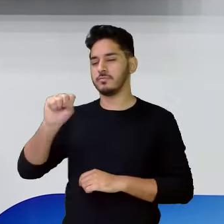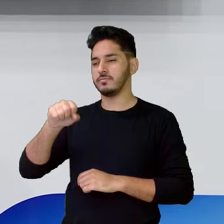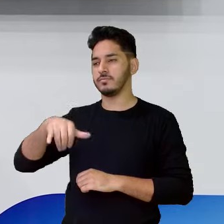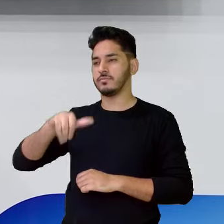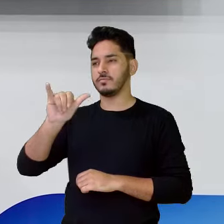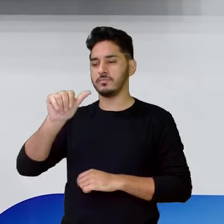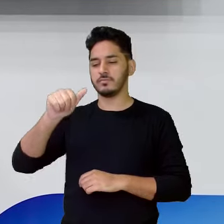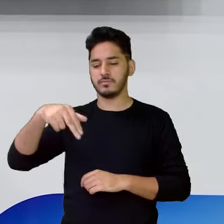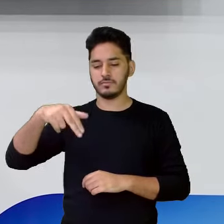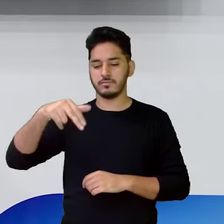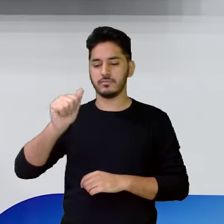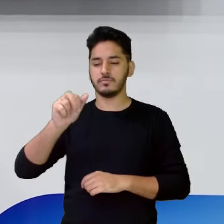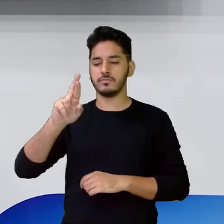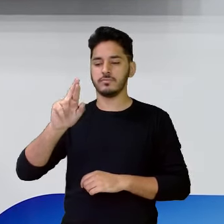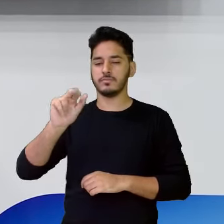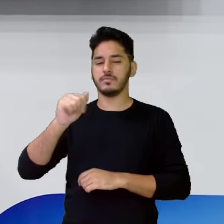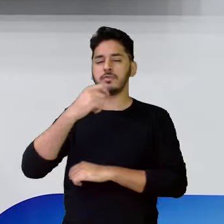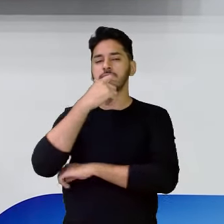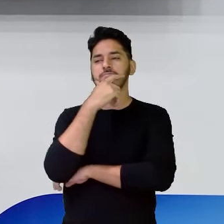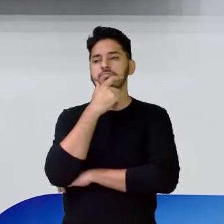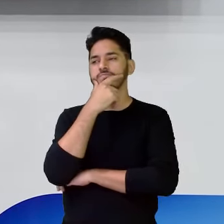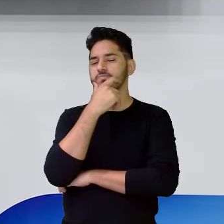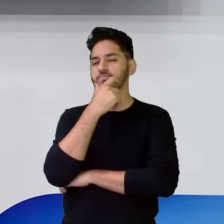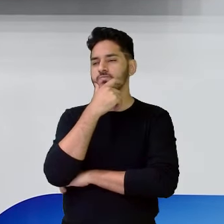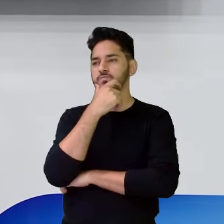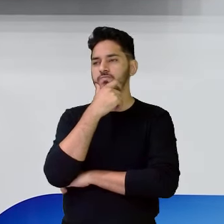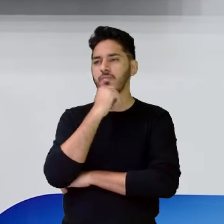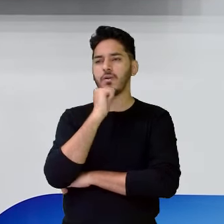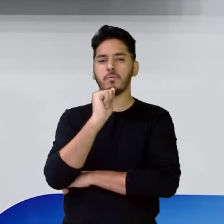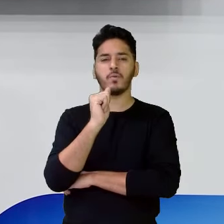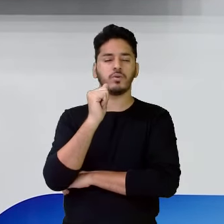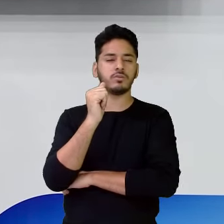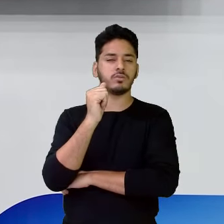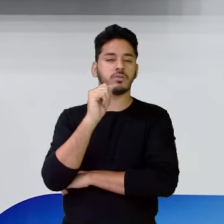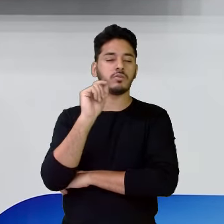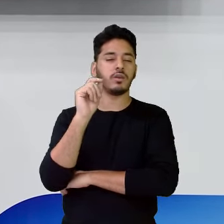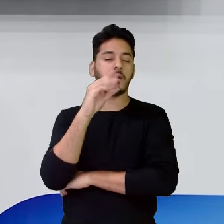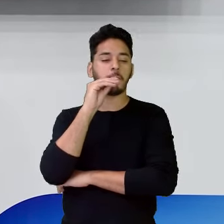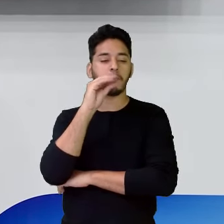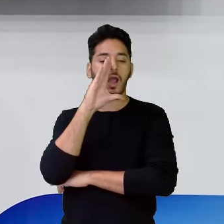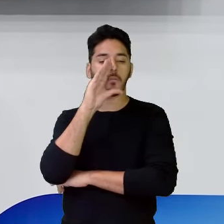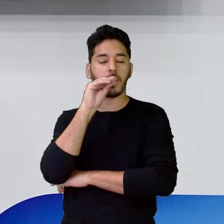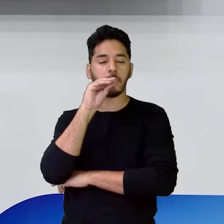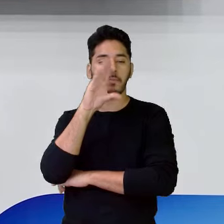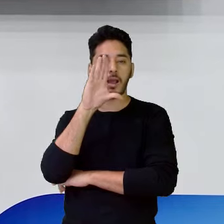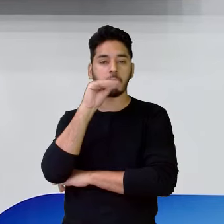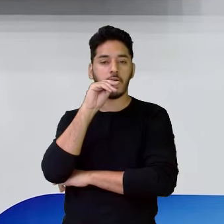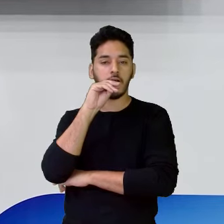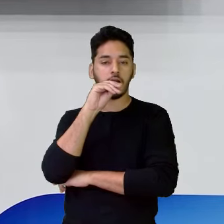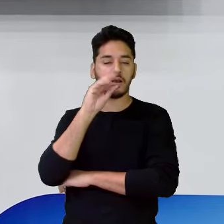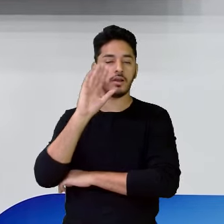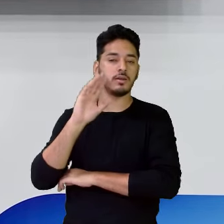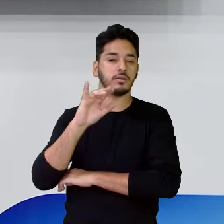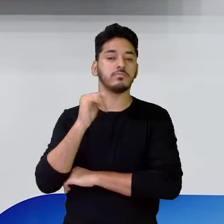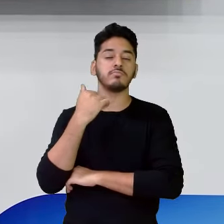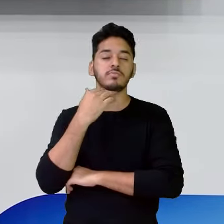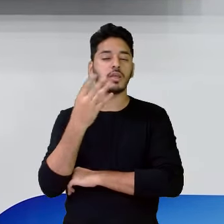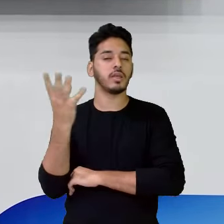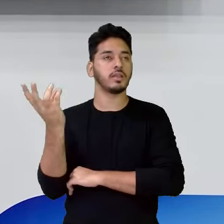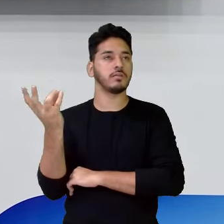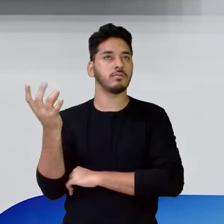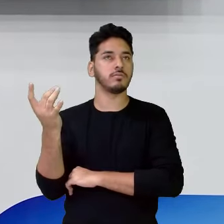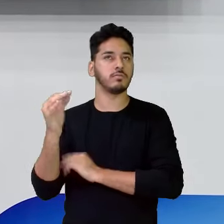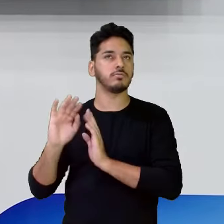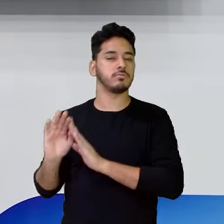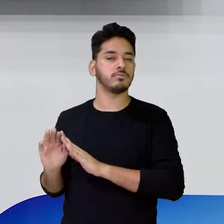sem contar. A gente pode contar através das vezes que abre a boca, sem contar na mão.